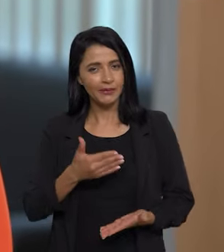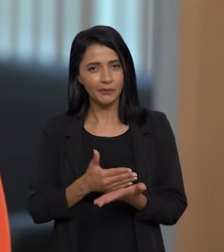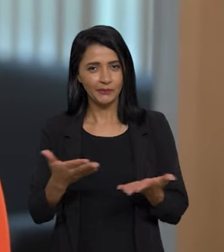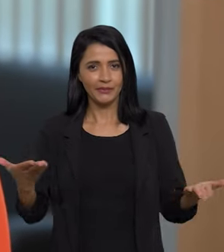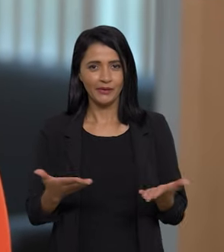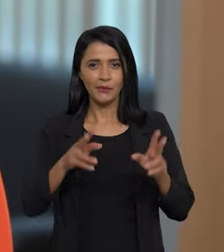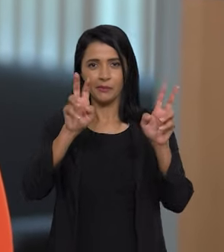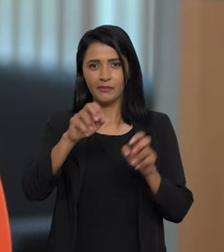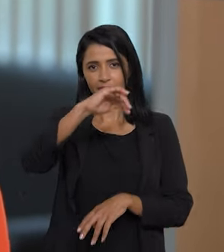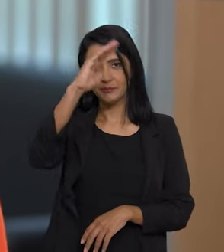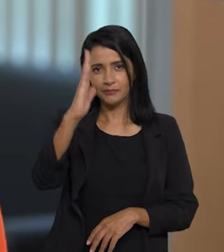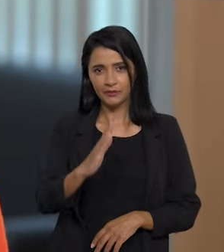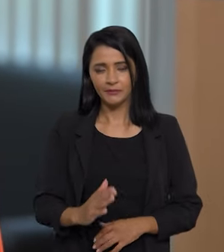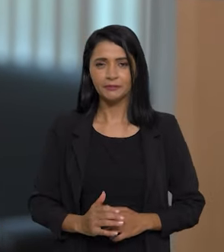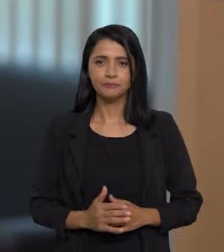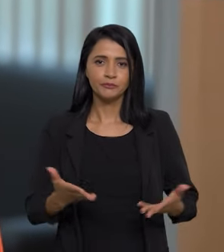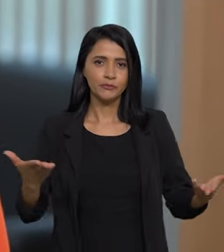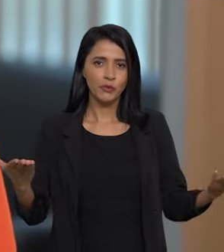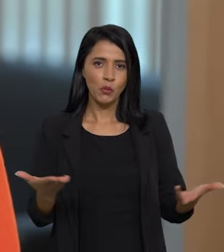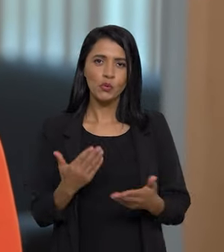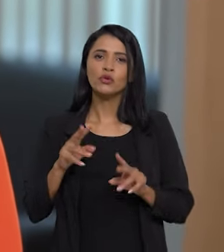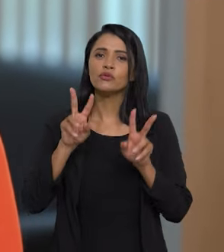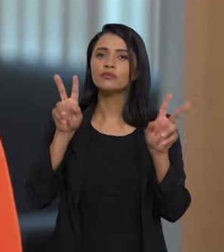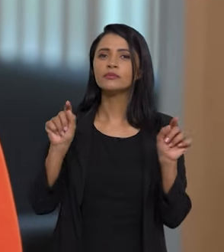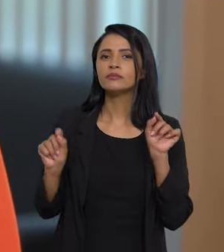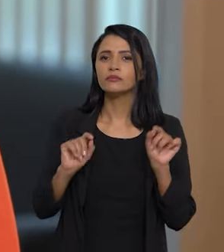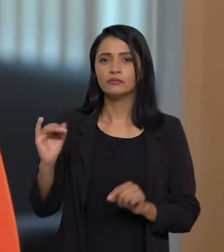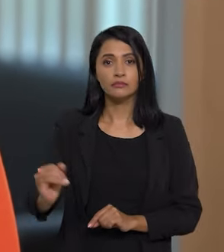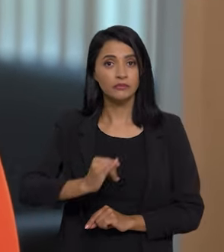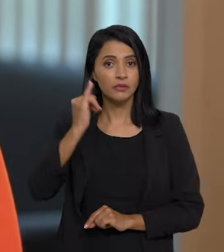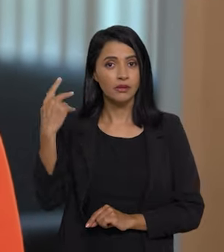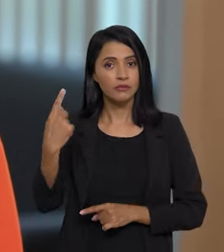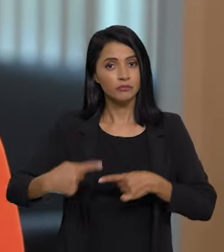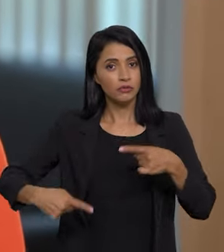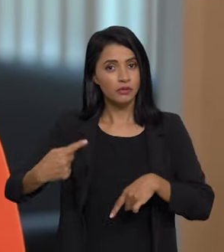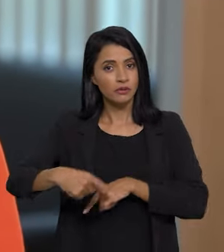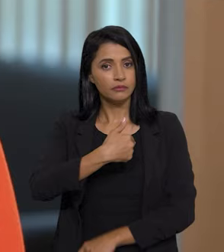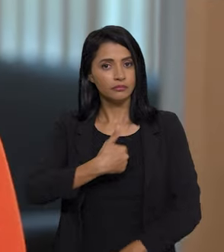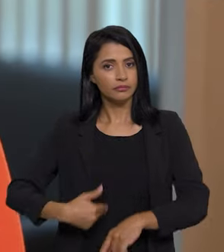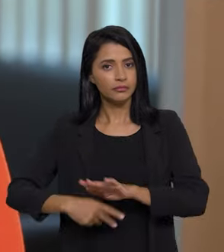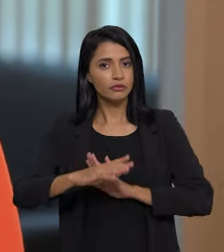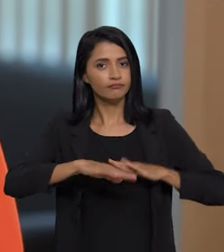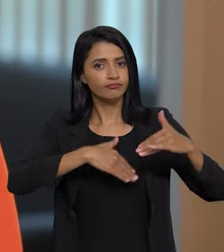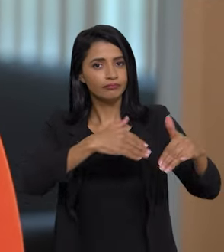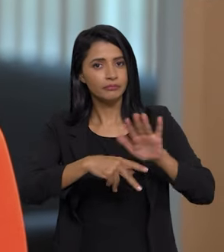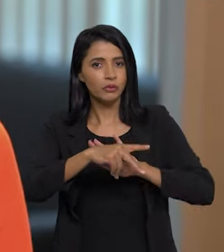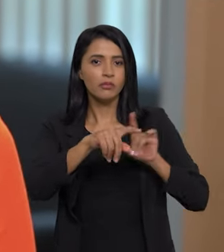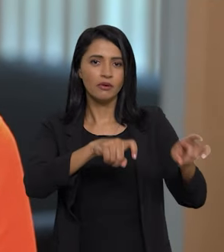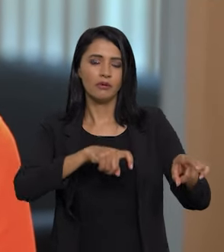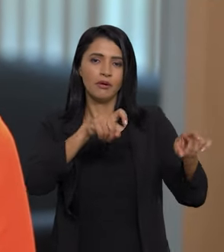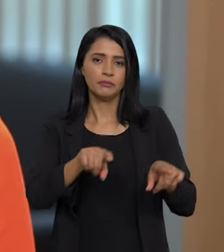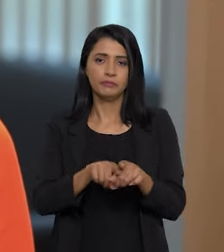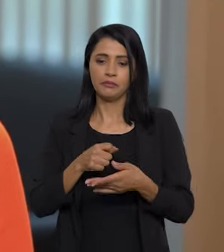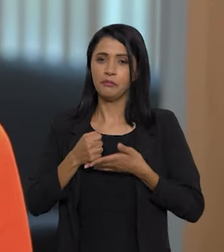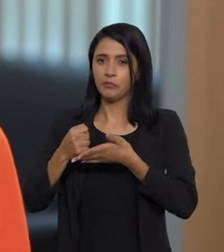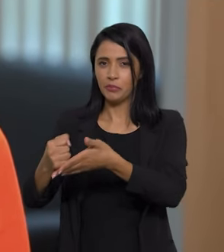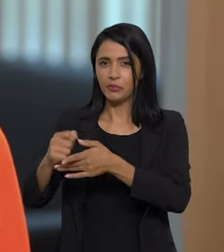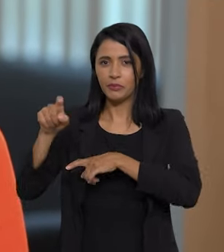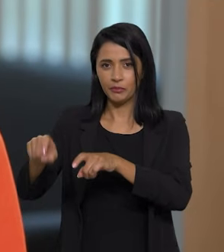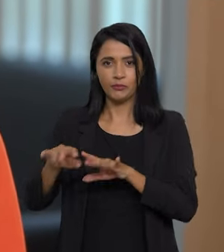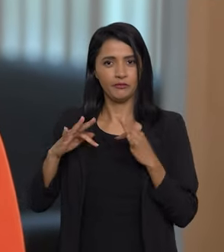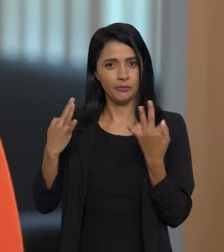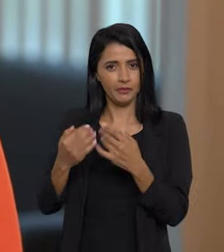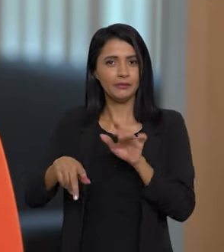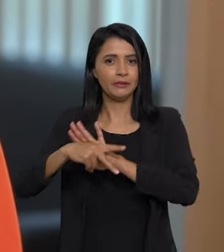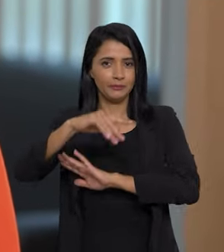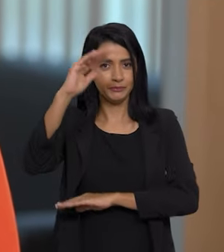Olá, começa agora o Brasil em Pauta. E hoje vamos falar da importância das políticas públicas de desenvolvimento agrário e apoio à